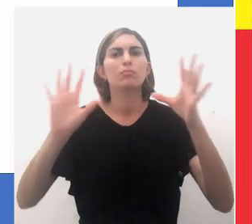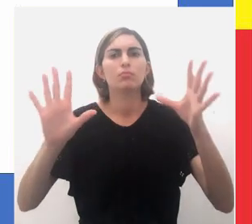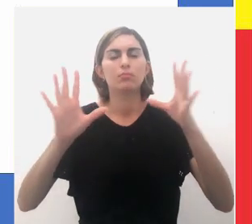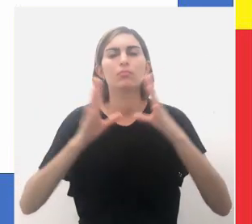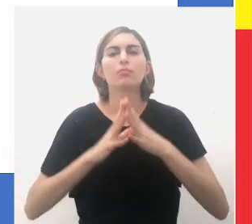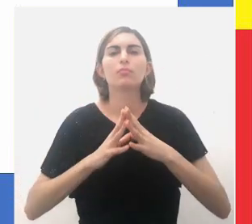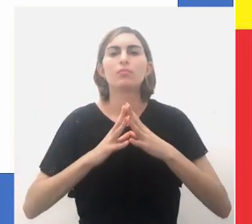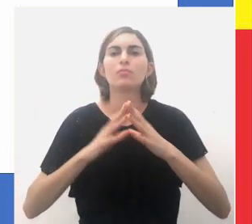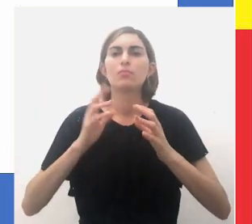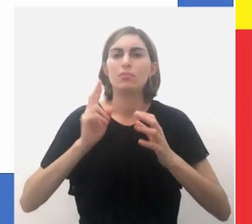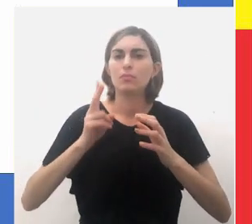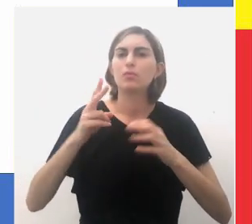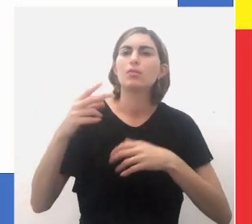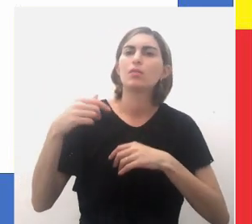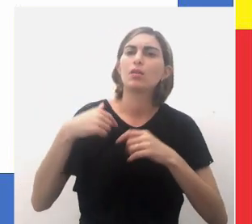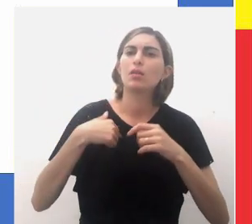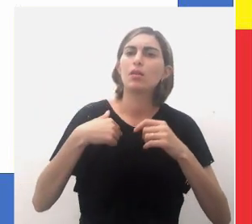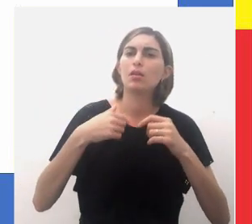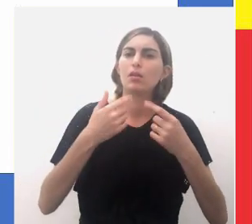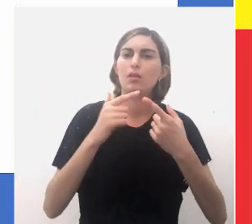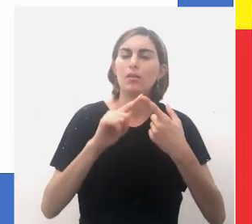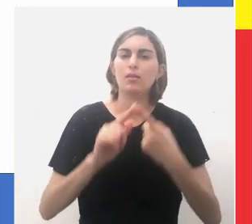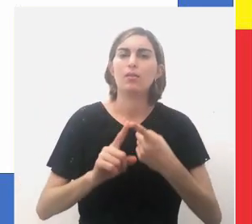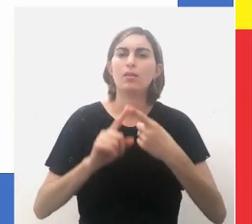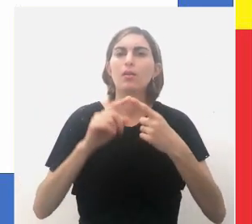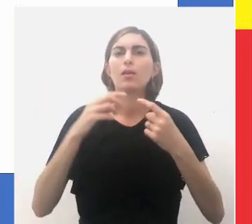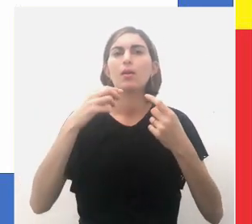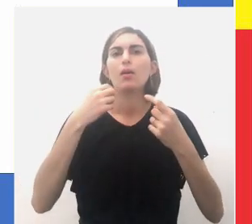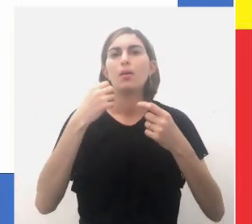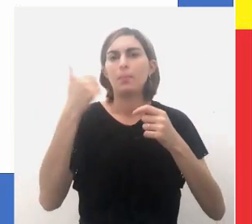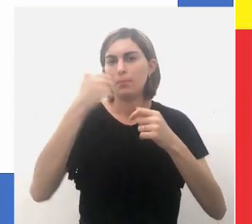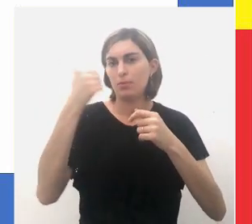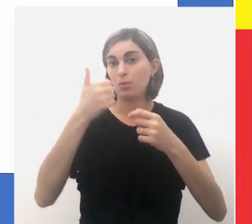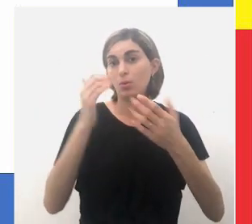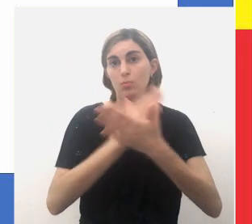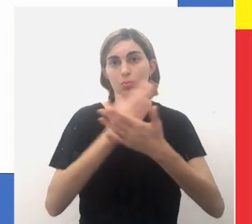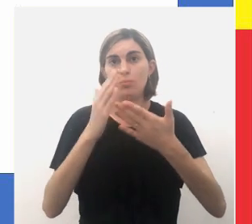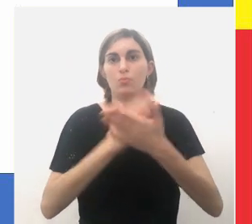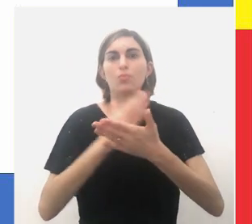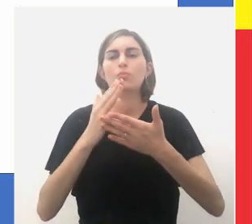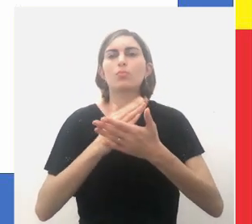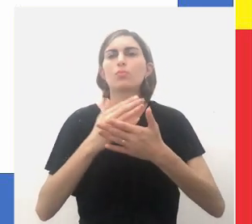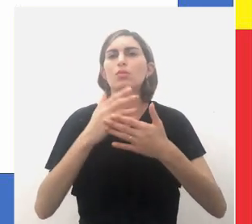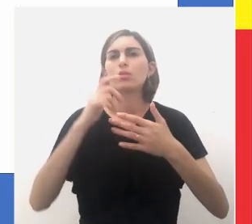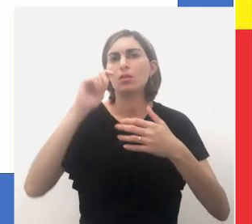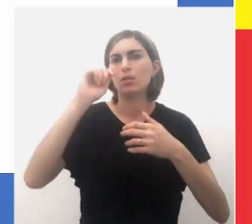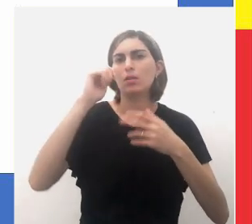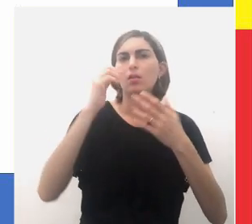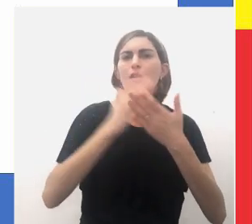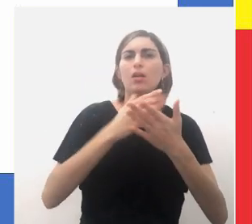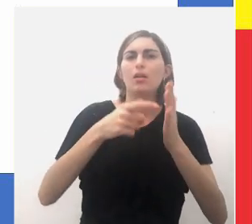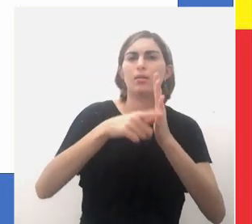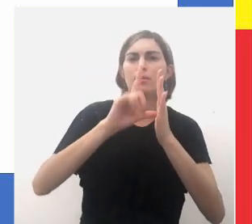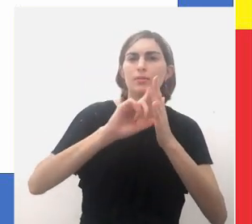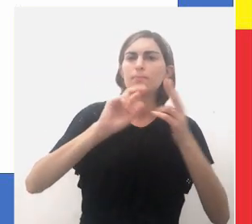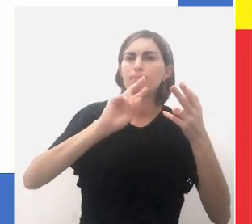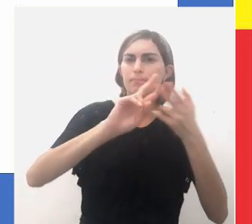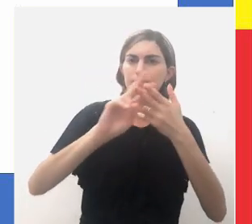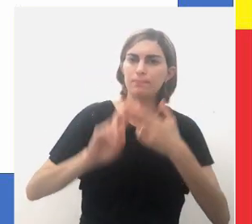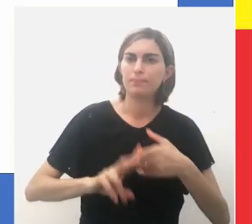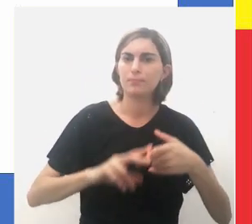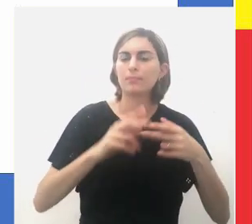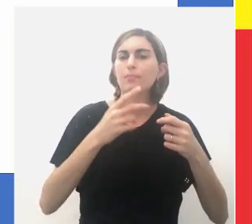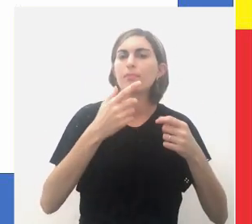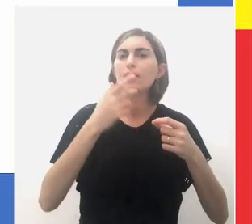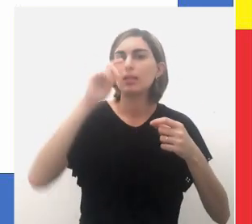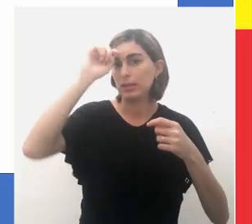liberdade, pessoal, serem trazidas as vilas coloniais, os mesmos eram presos. No entanto, ante